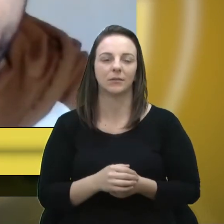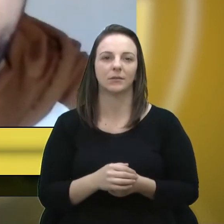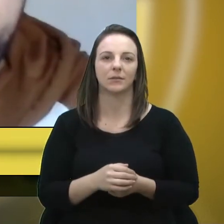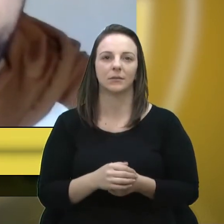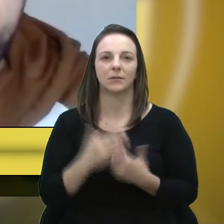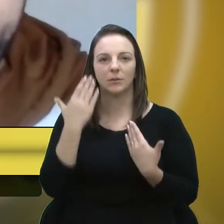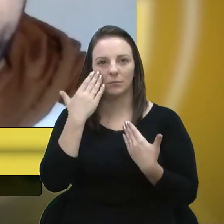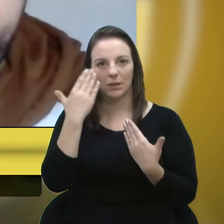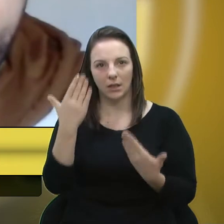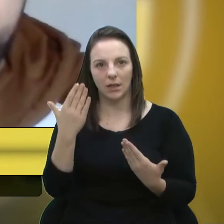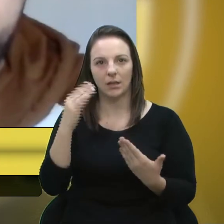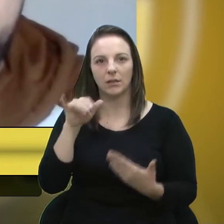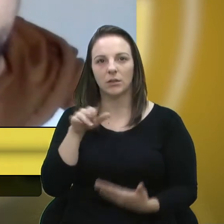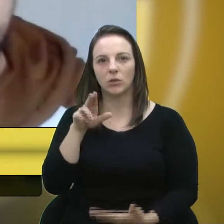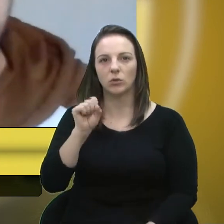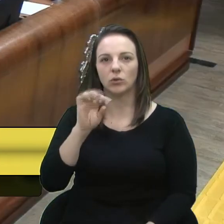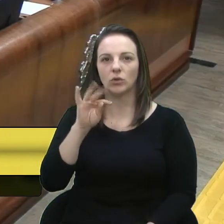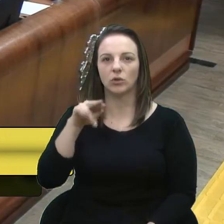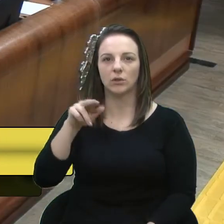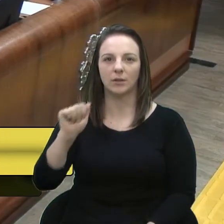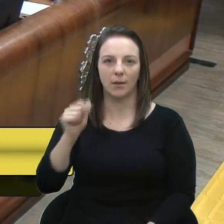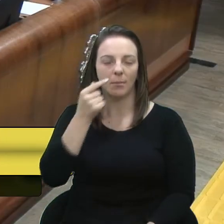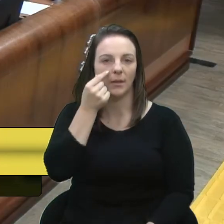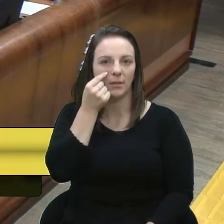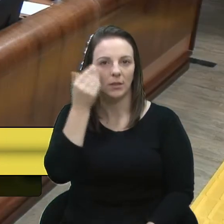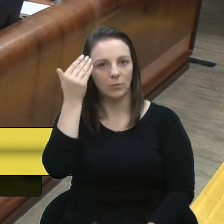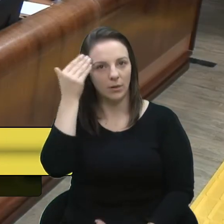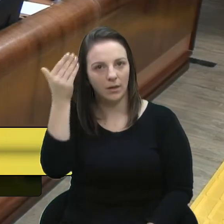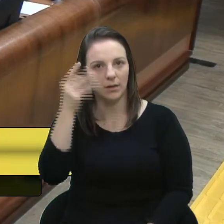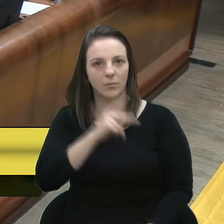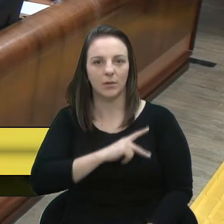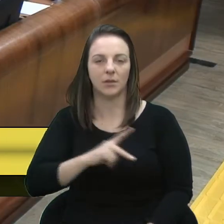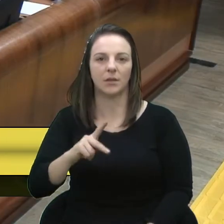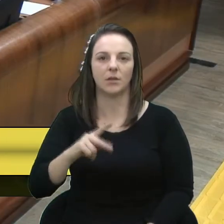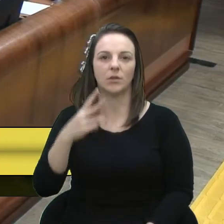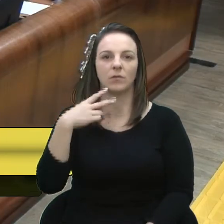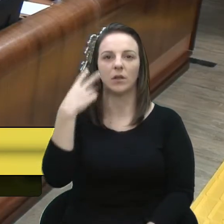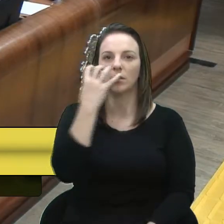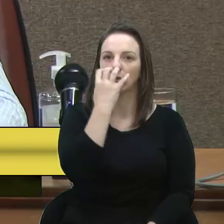presente. Obrigado, senhor presidente. Vereador Camiles, com a palavra.